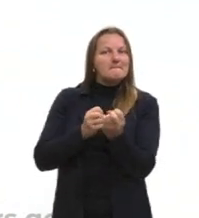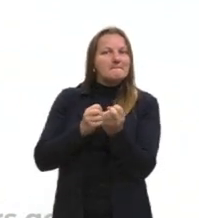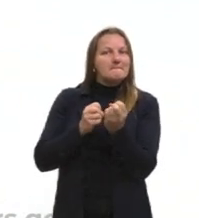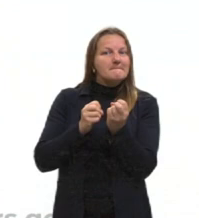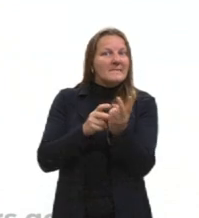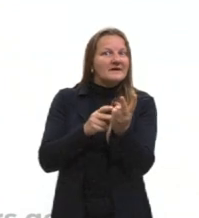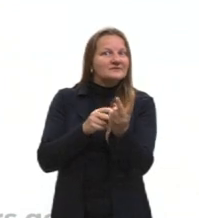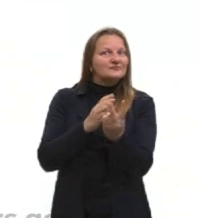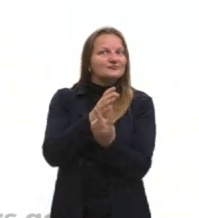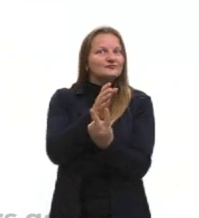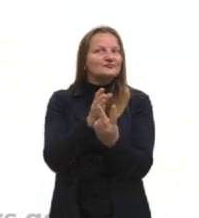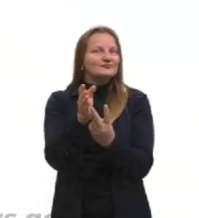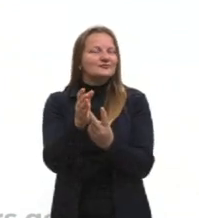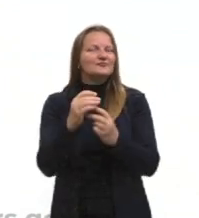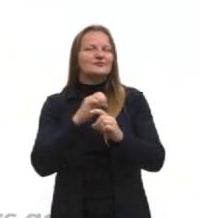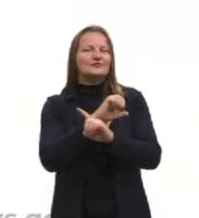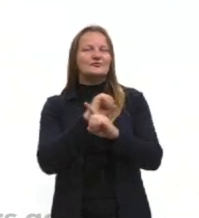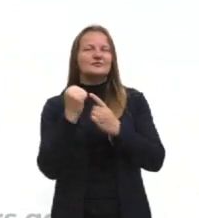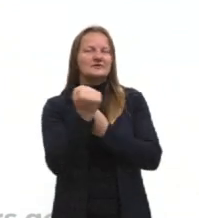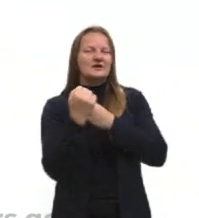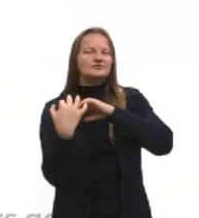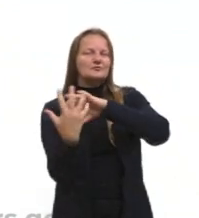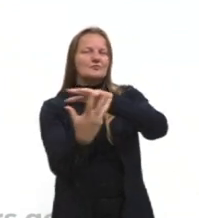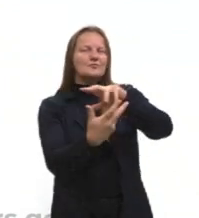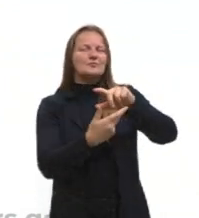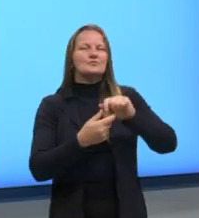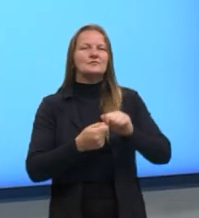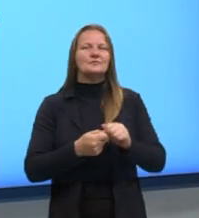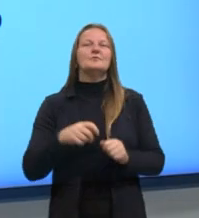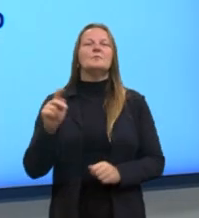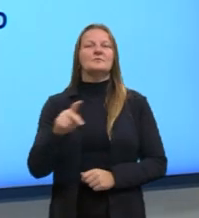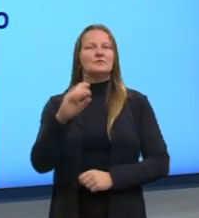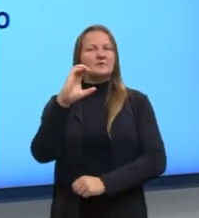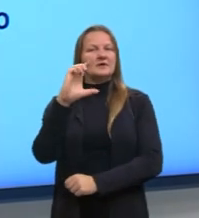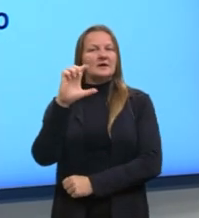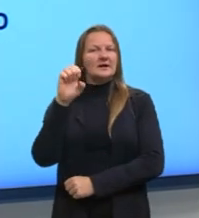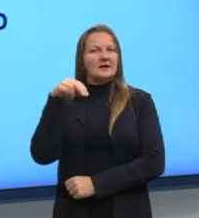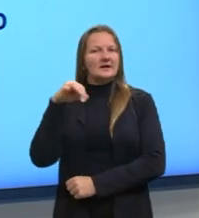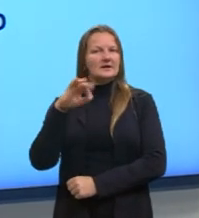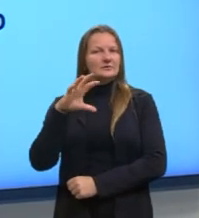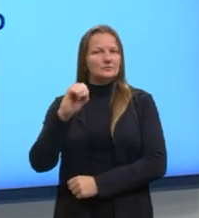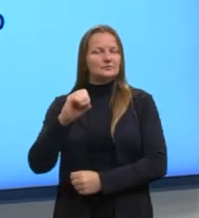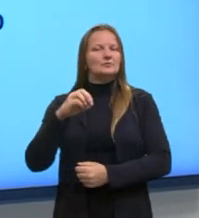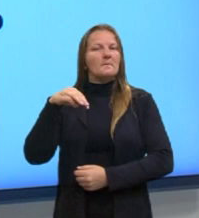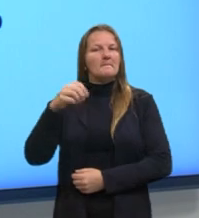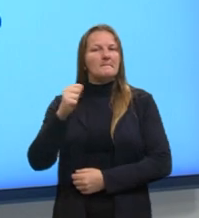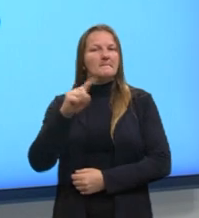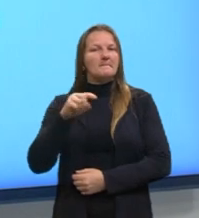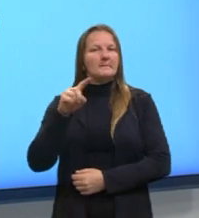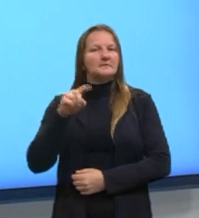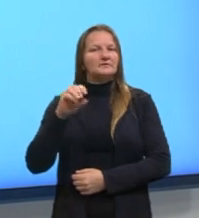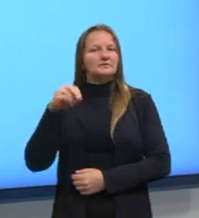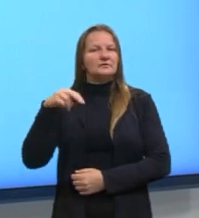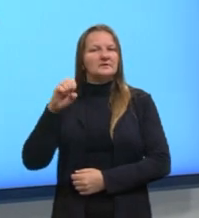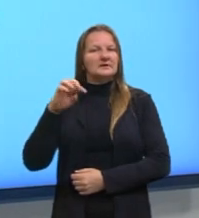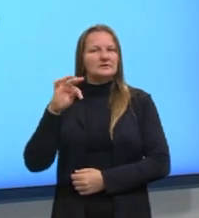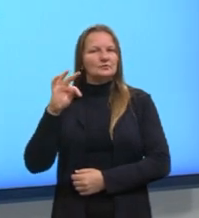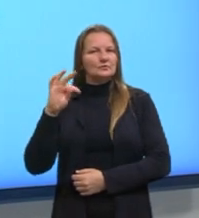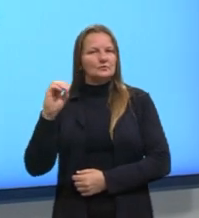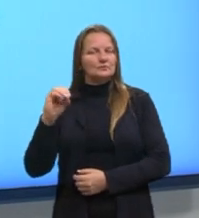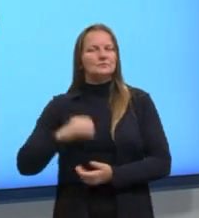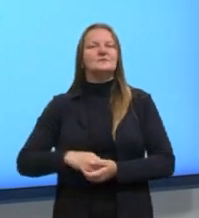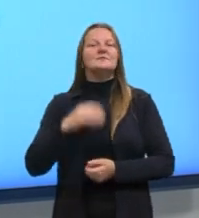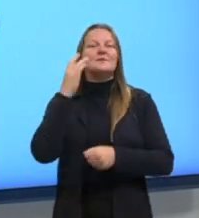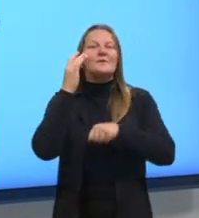sociedade mundial de uma forma geral, ok? Eu sou o professor Clênio Vianney Mazoneto, sou um sujeito de pele clara, tenho